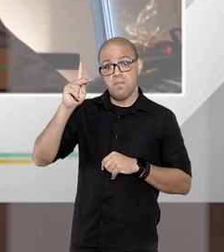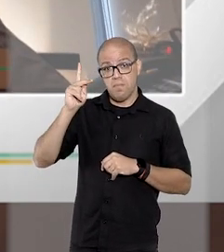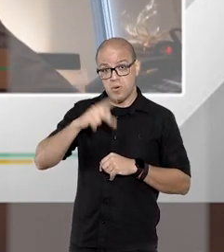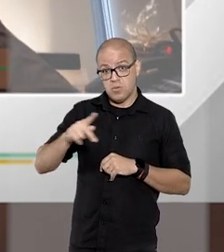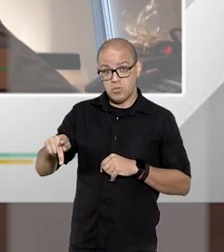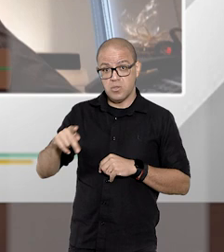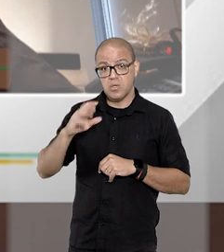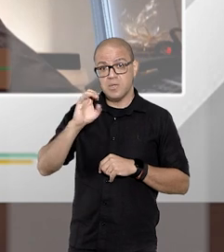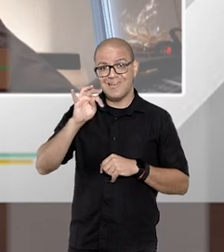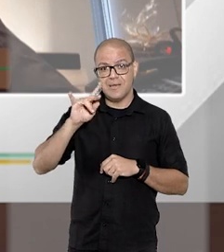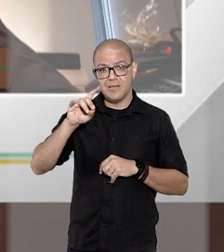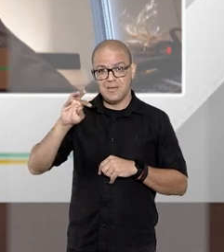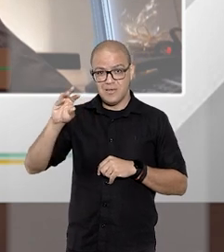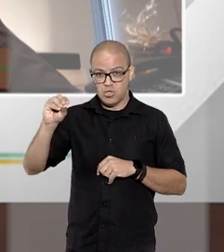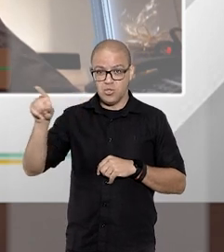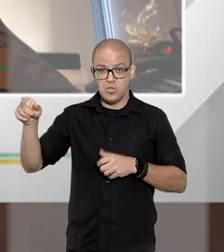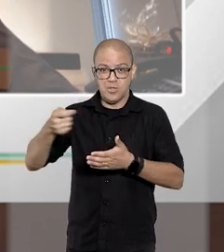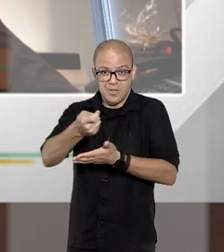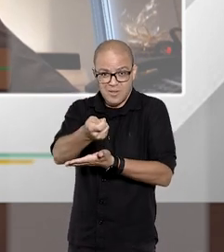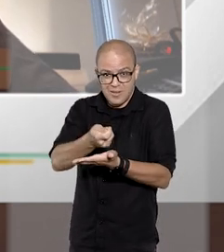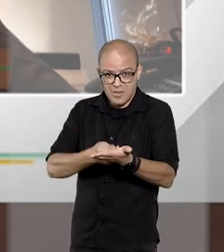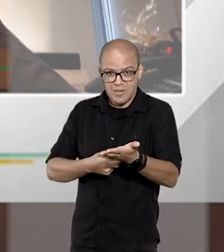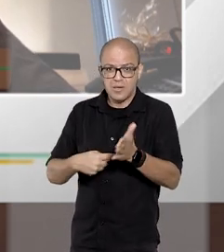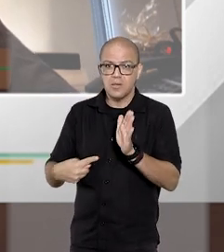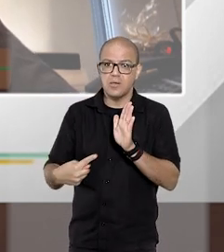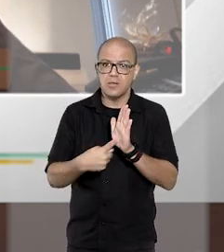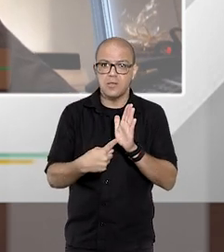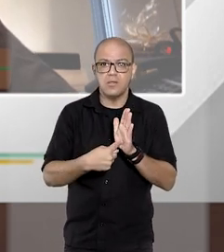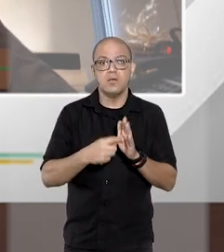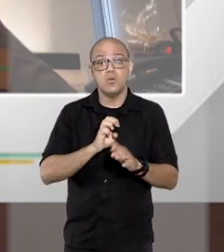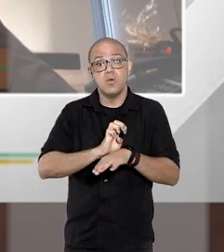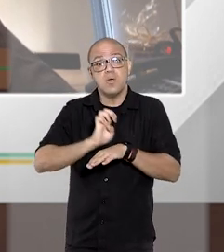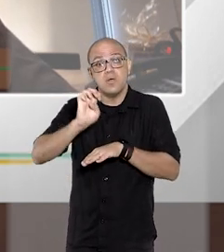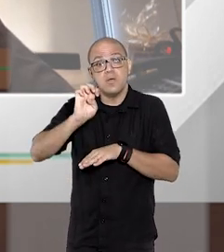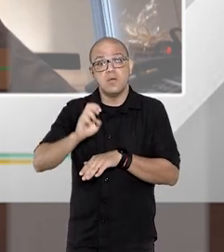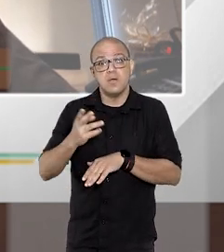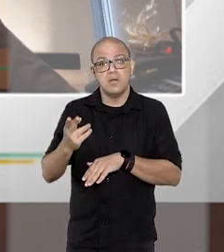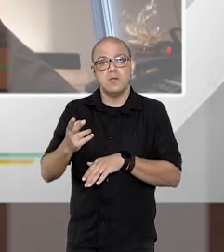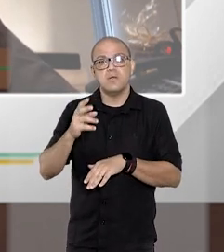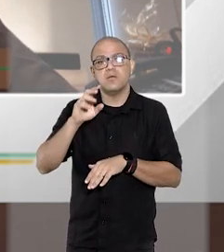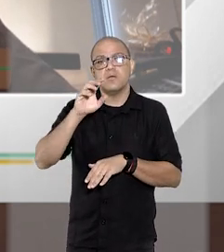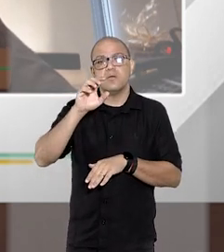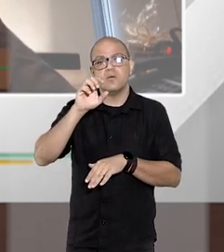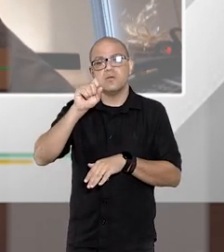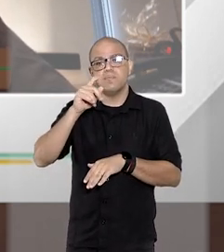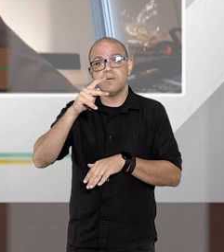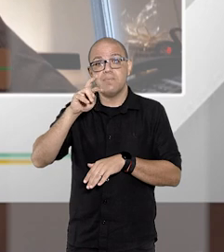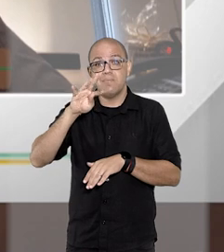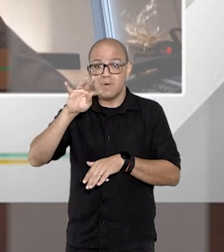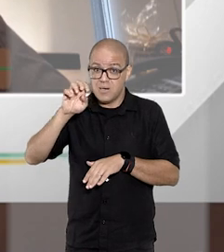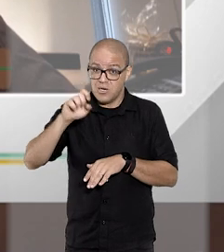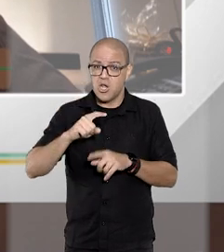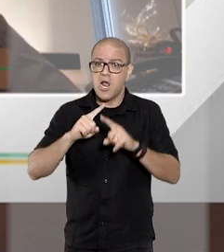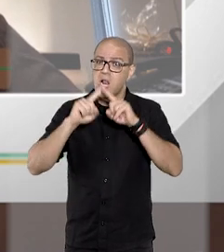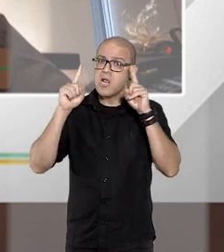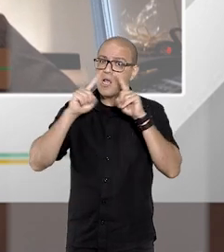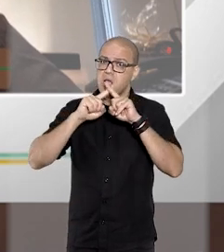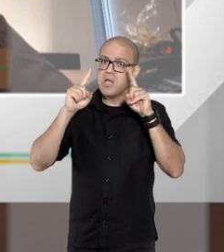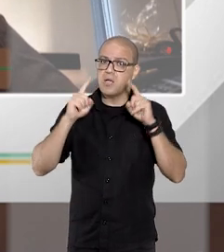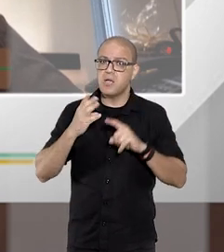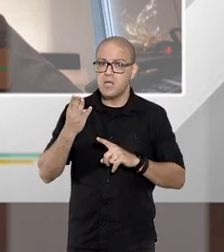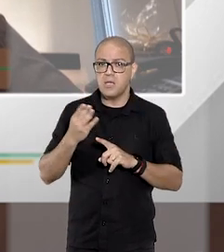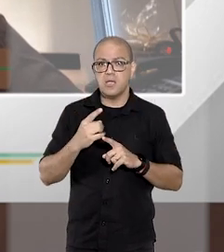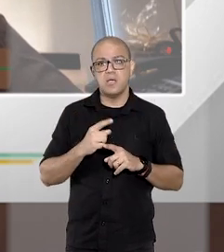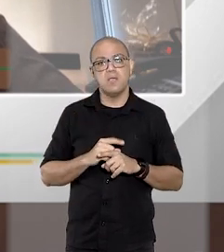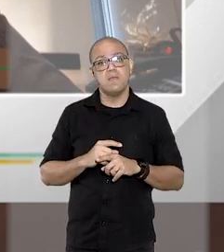Dinamarco há muito tempo ele escrevia chamando o estado como super parte e ele criticava a